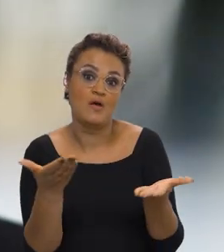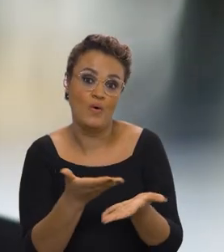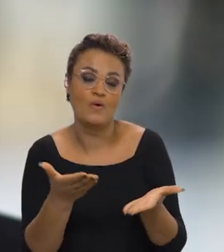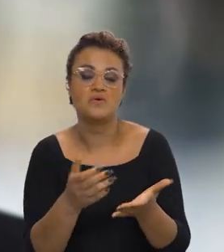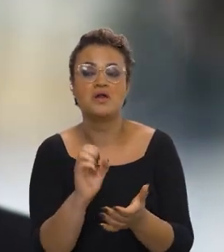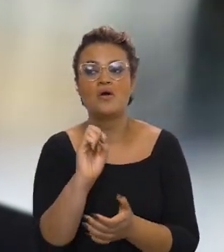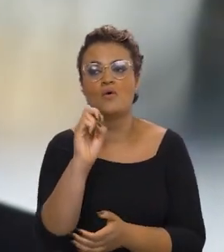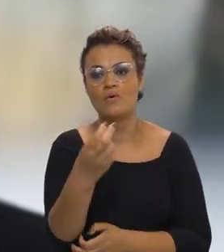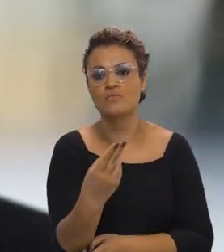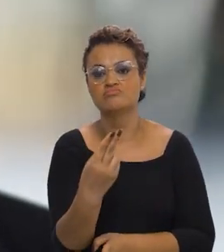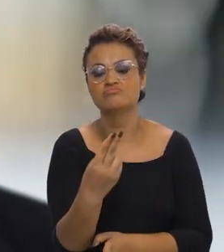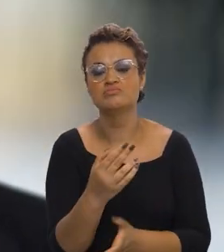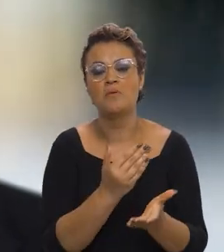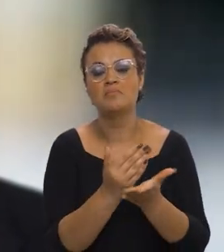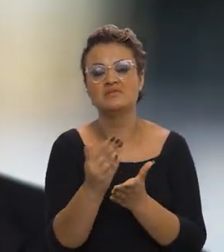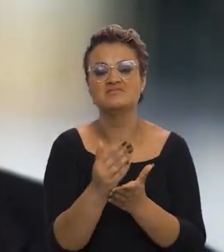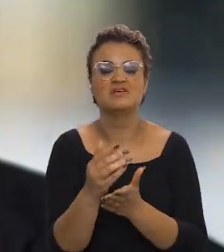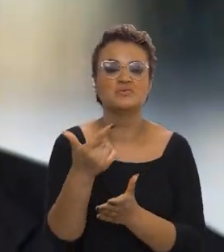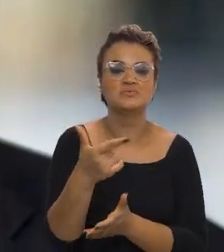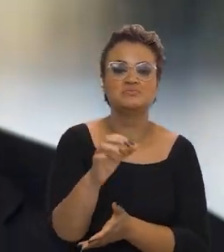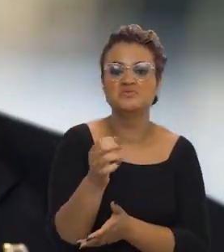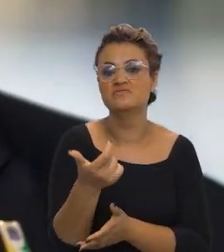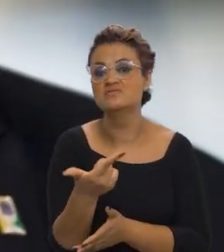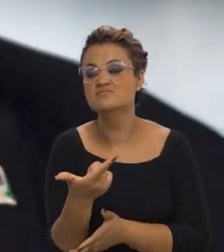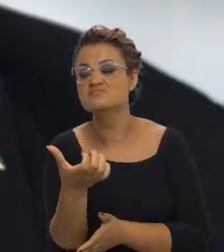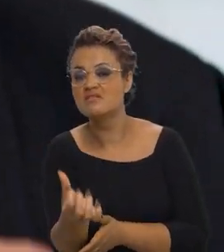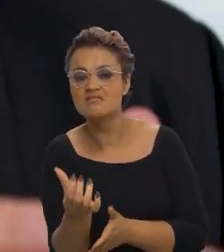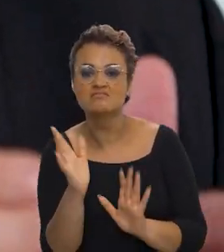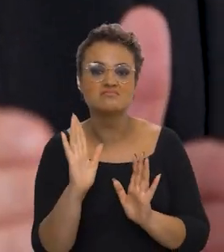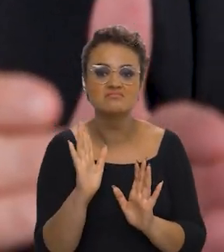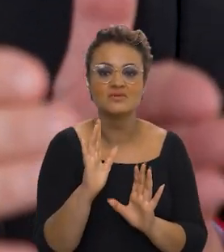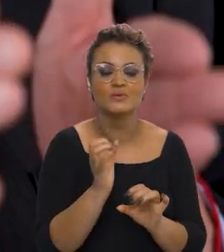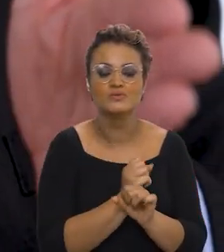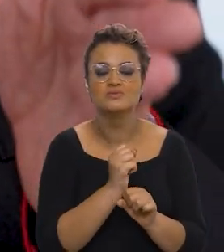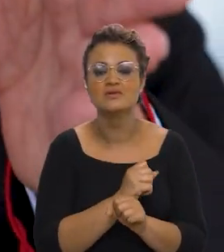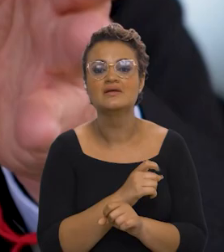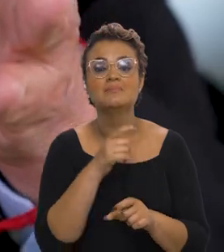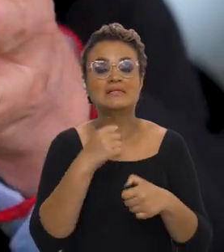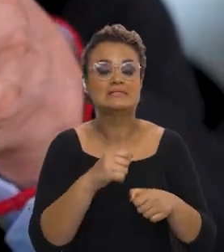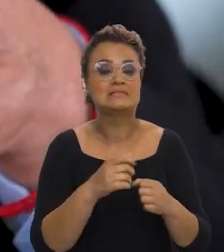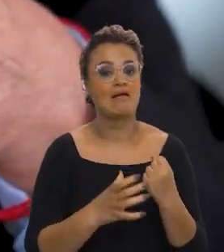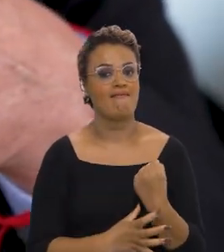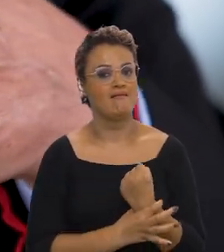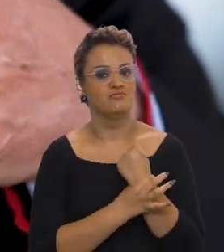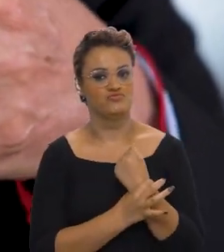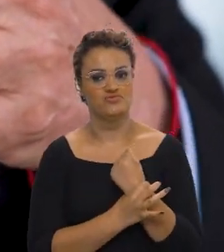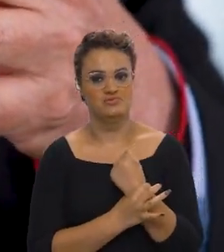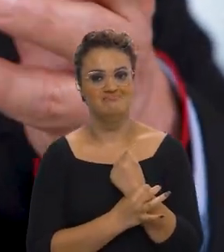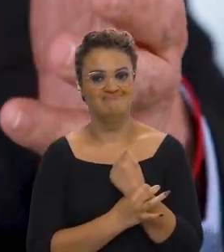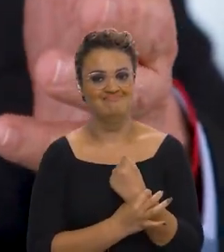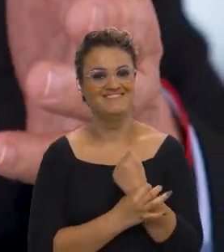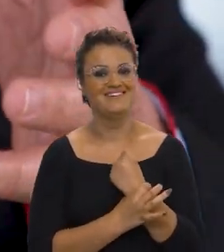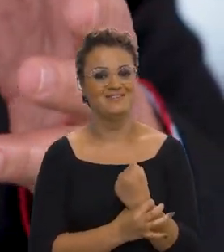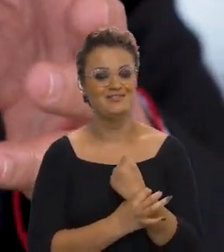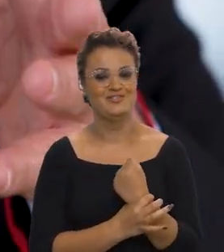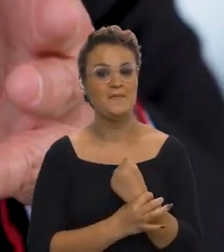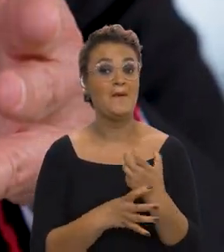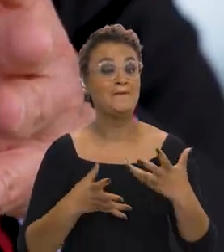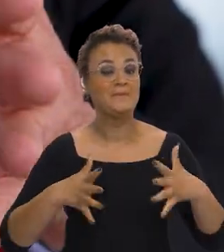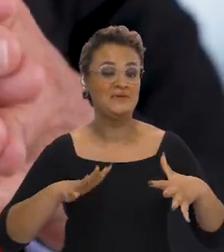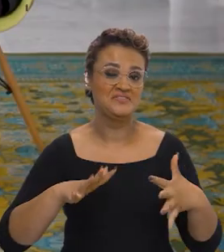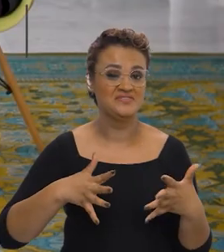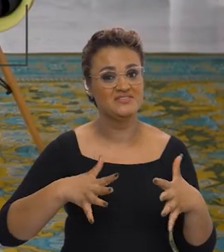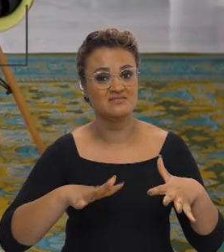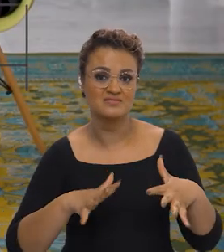agora, podem começar no último ano. E elas precisam ter uma garantia, no mínimo, a